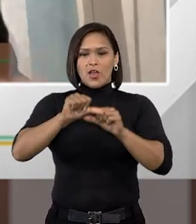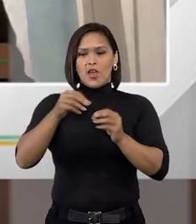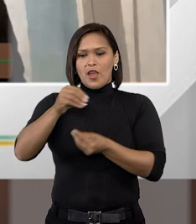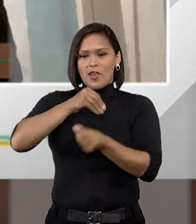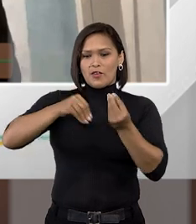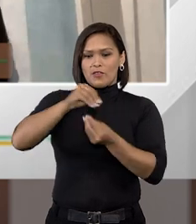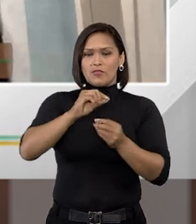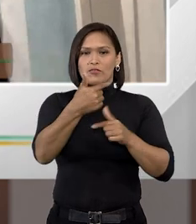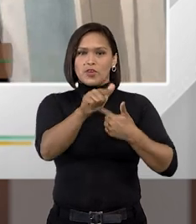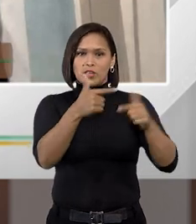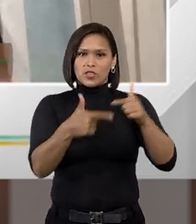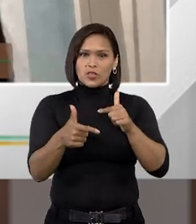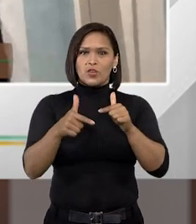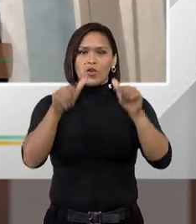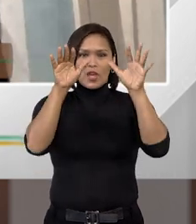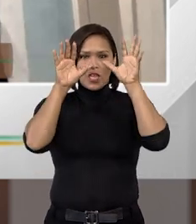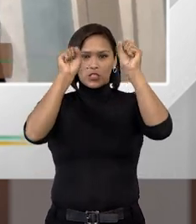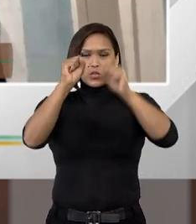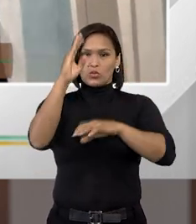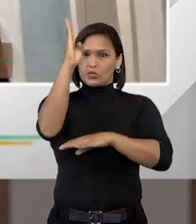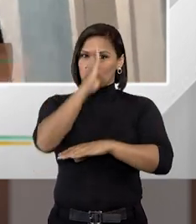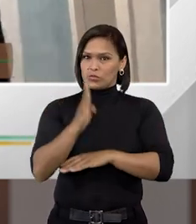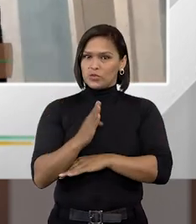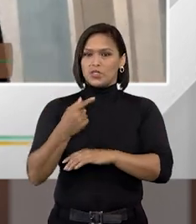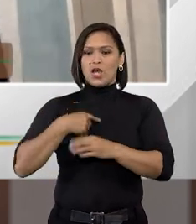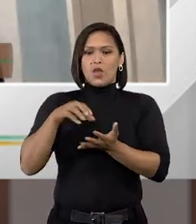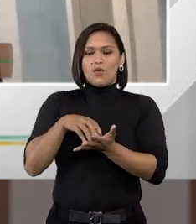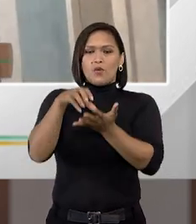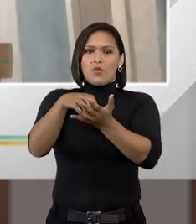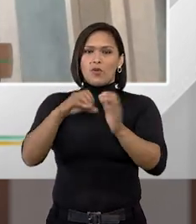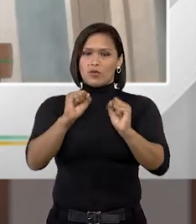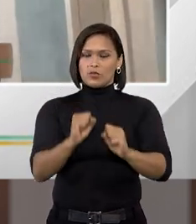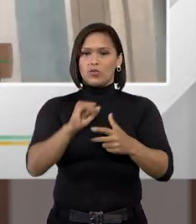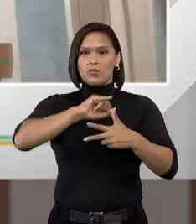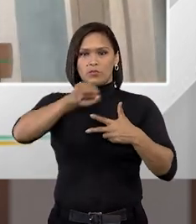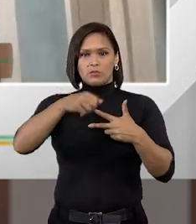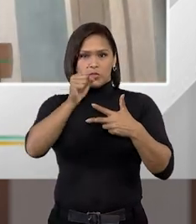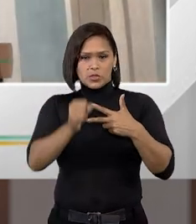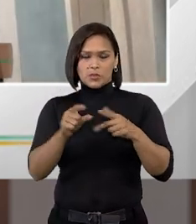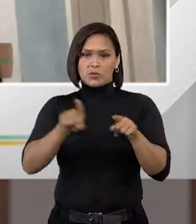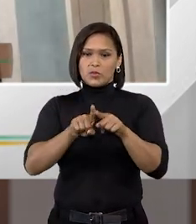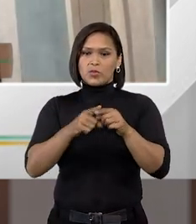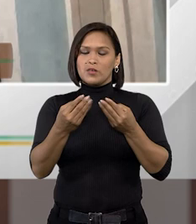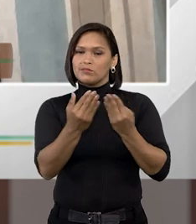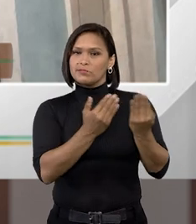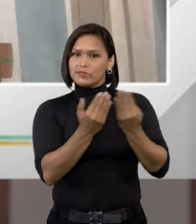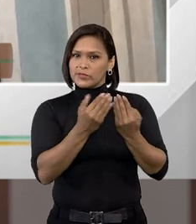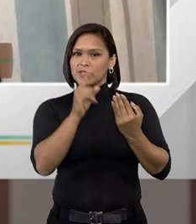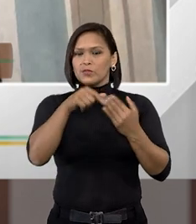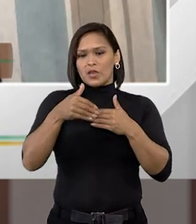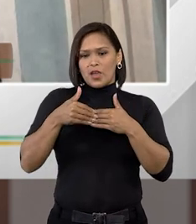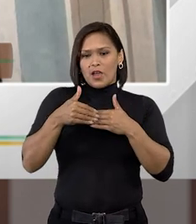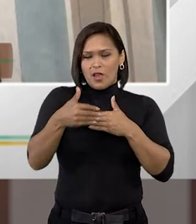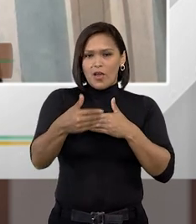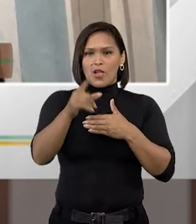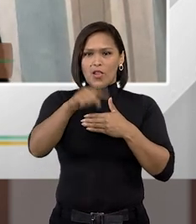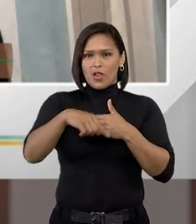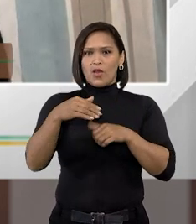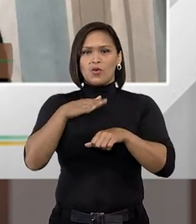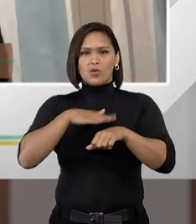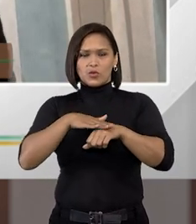efeitos ergão-homens aplicados a todos os tribunais, a todos os órgãos do poder público. E a gente vai debater ao longo aqui do